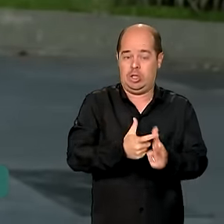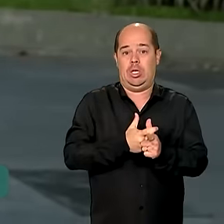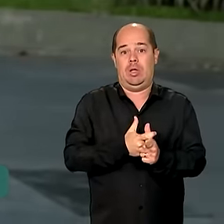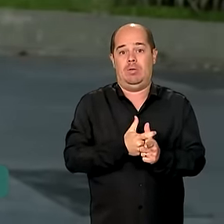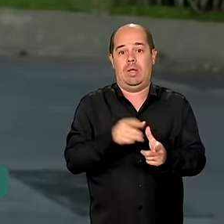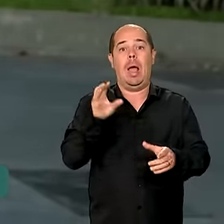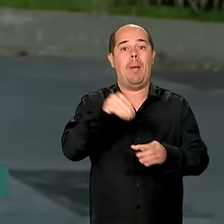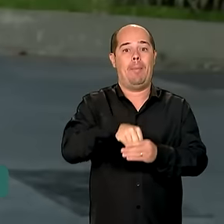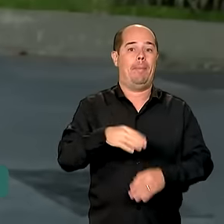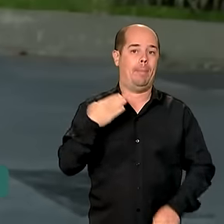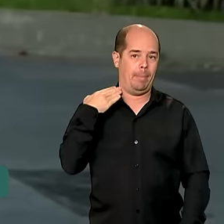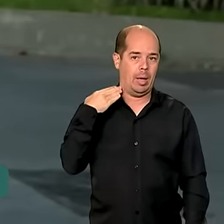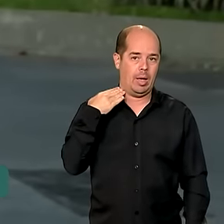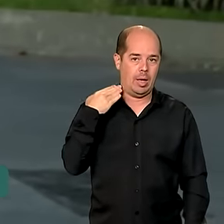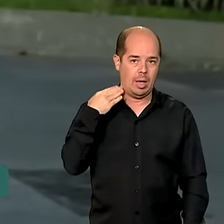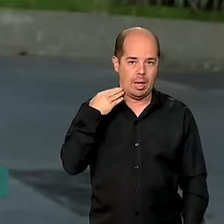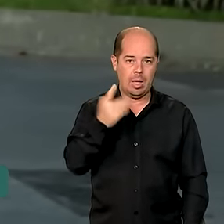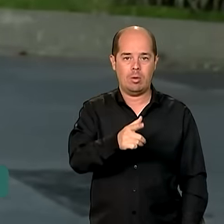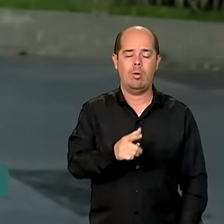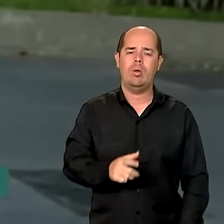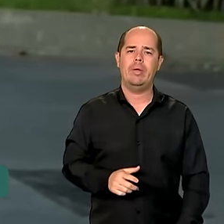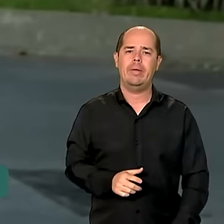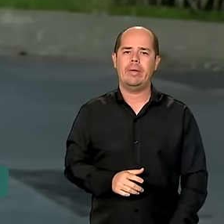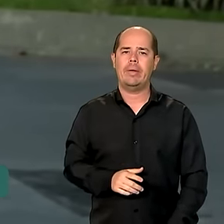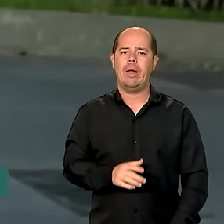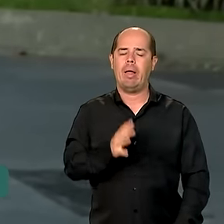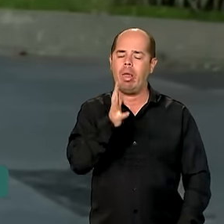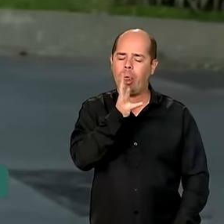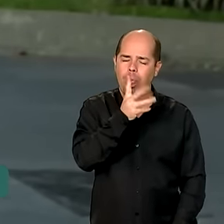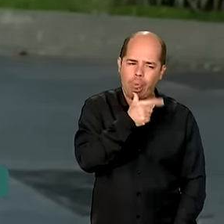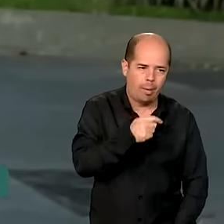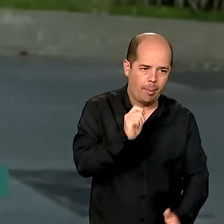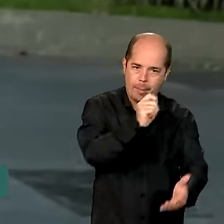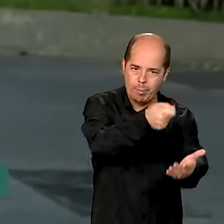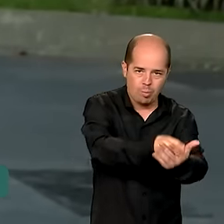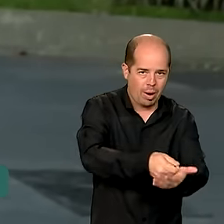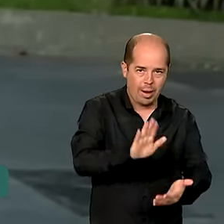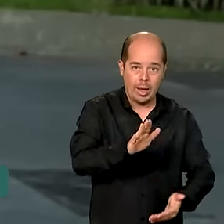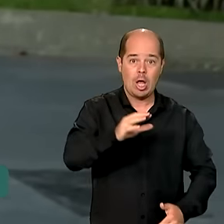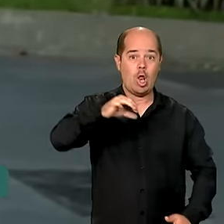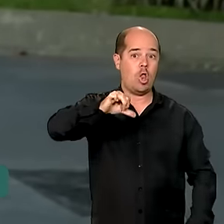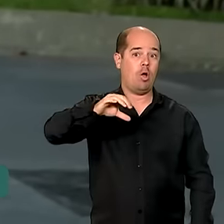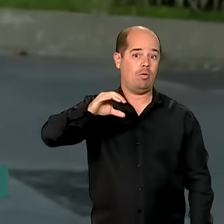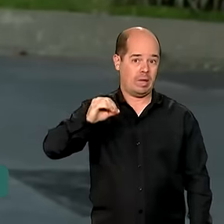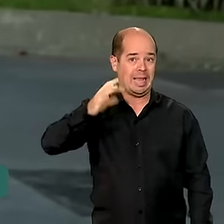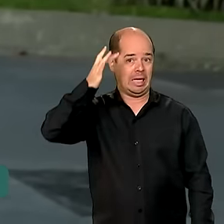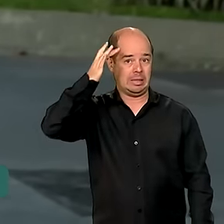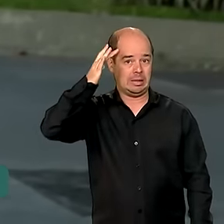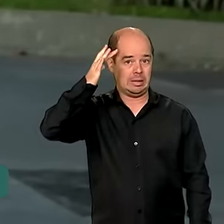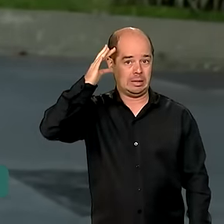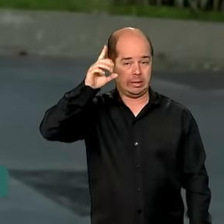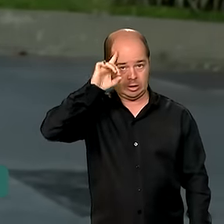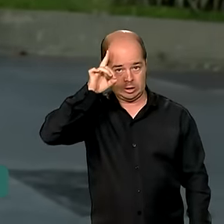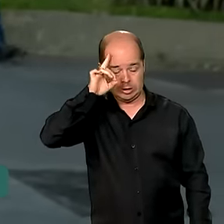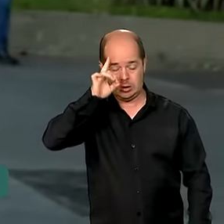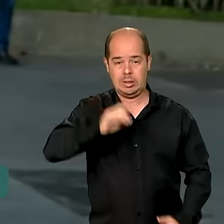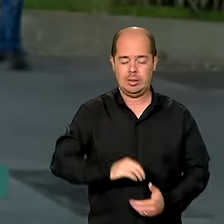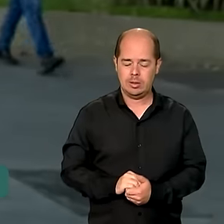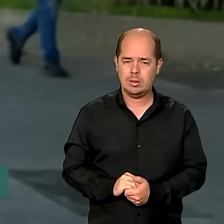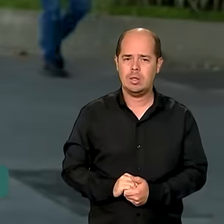estar em atraso há pelo menos 90 dias. Para aderir ao programa é bastante simples. O pequeno